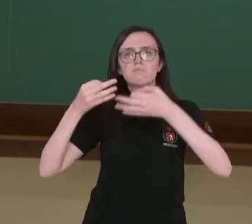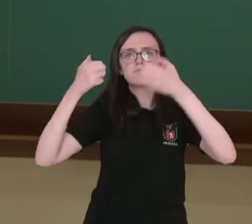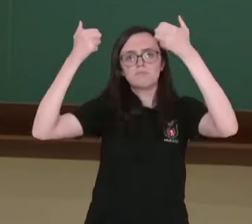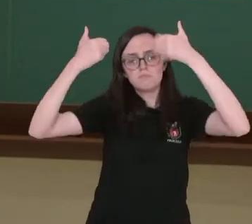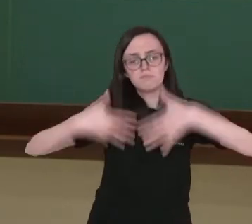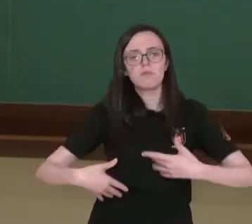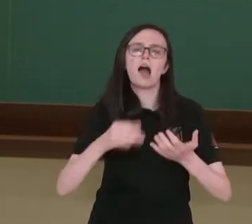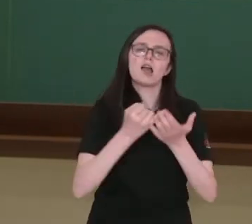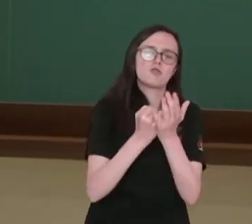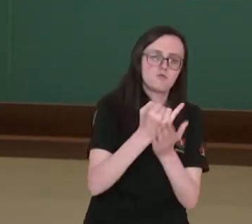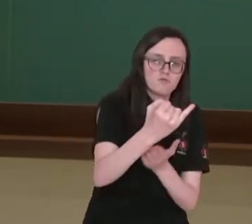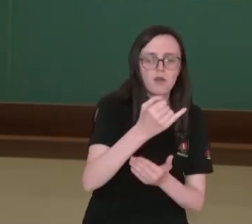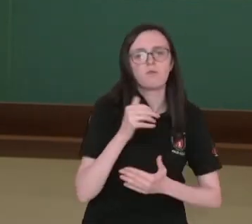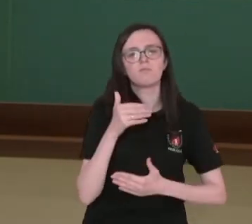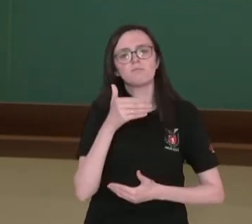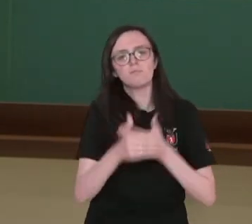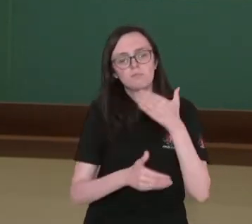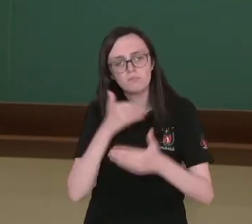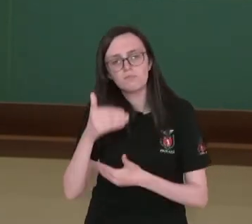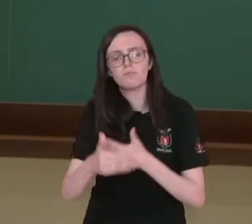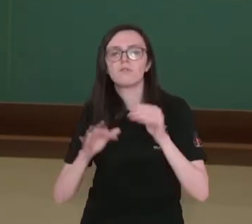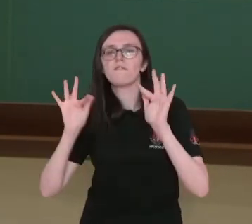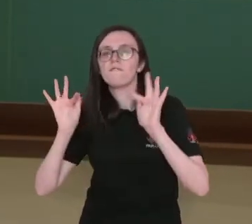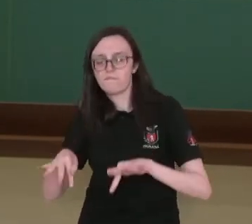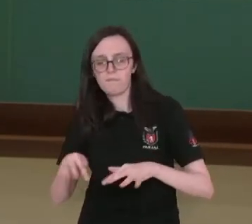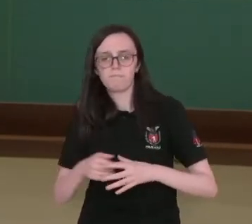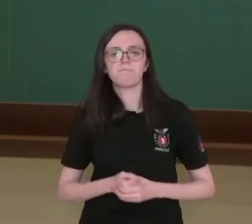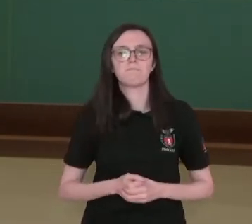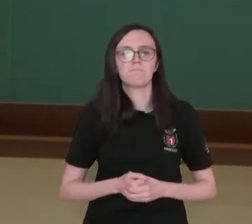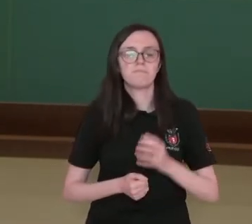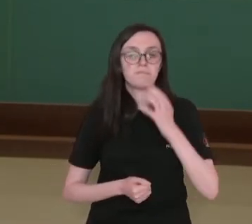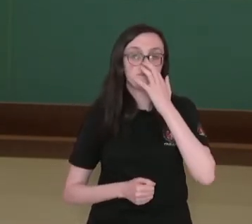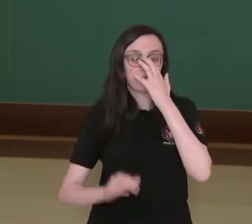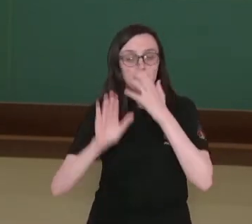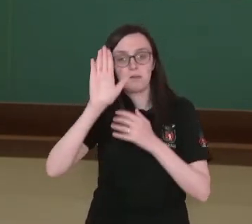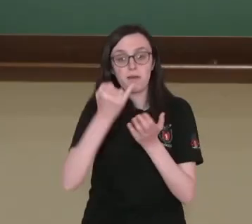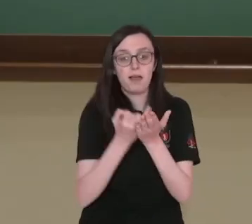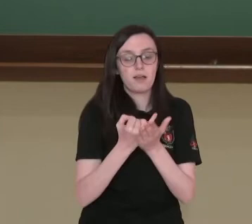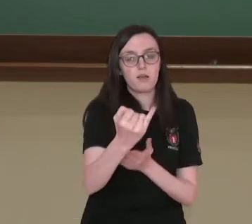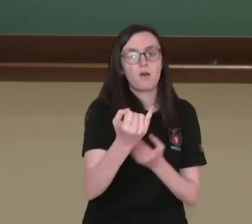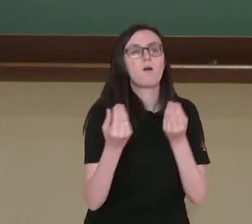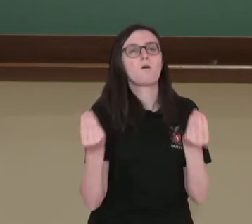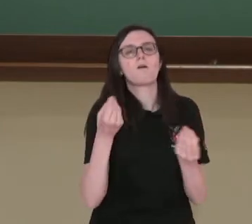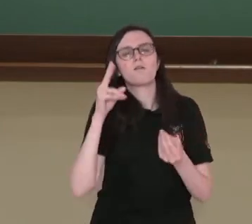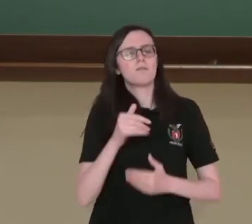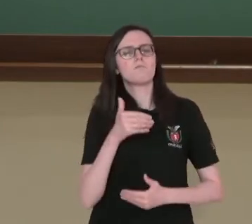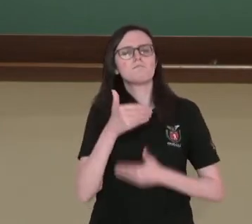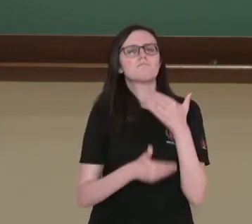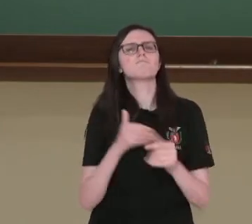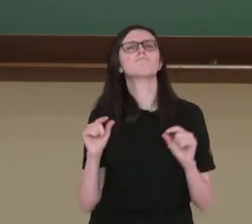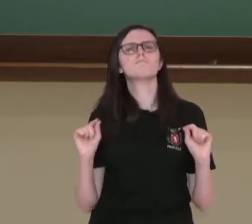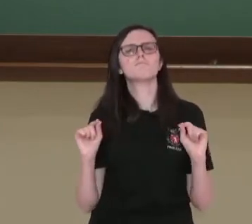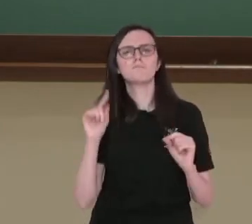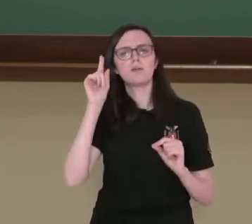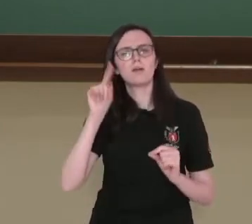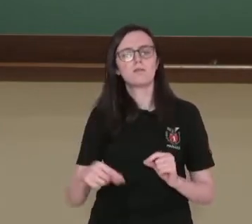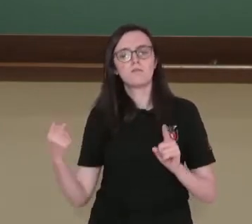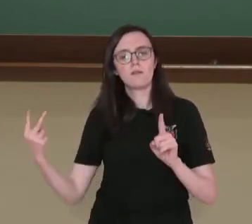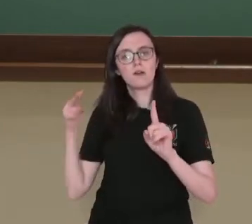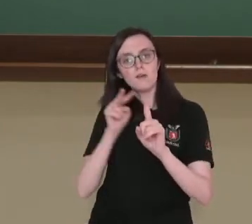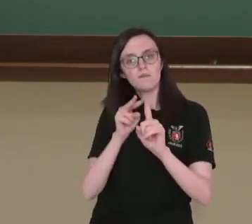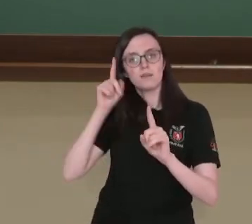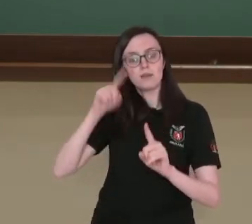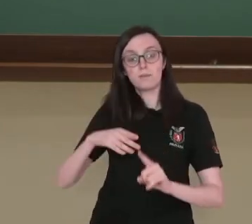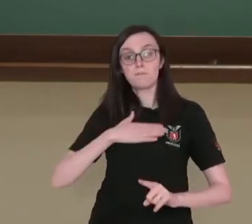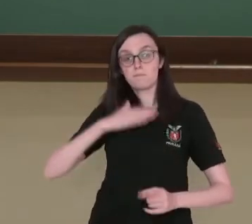introdução, um desenvolvimento e uma conclusão. Sendo que na introdução ele vai desenvolver o quê? O seu ponto de vista, a sua